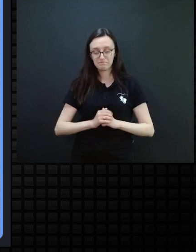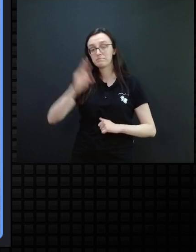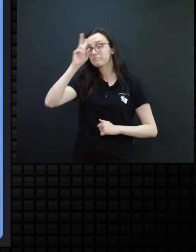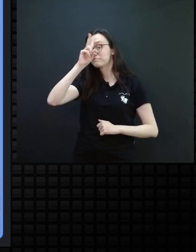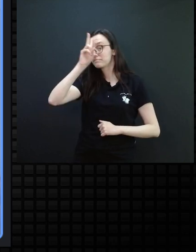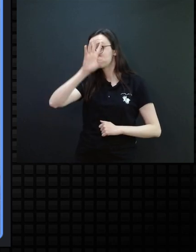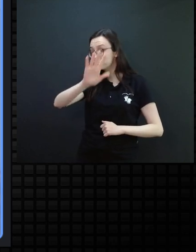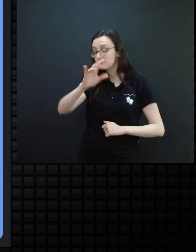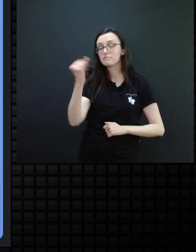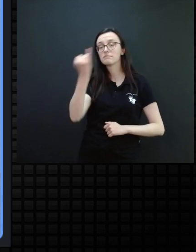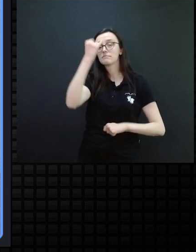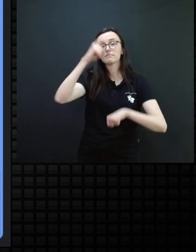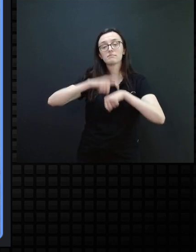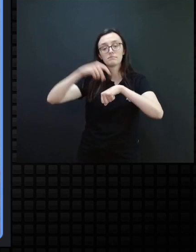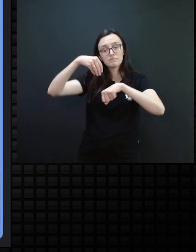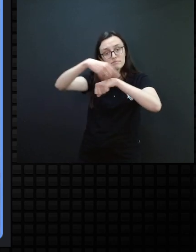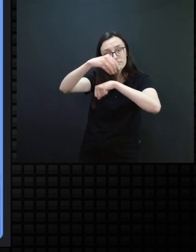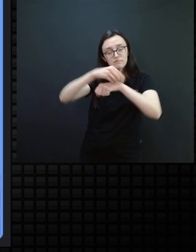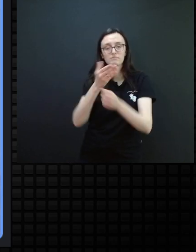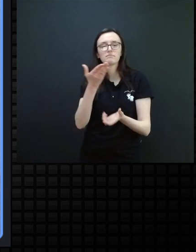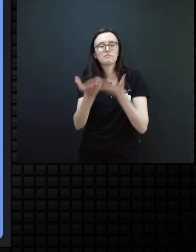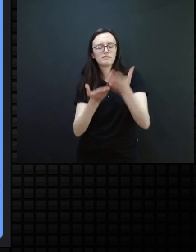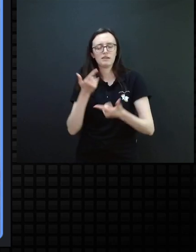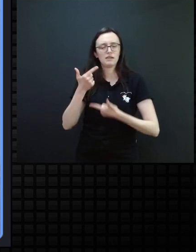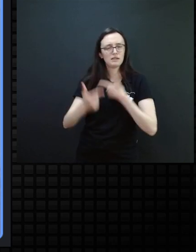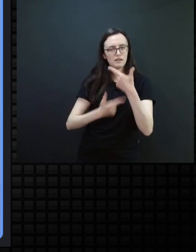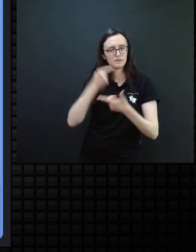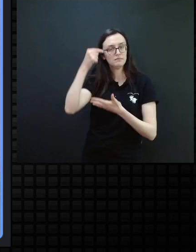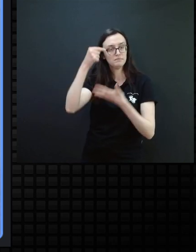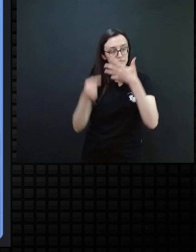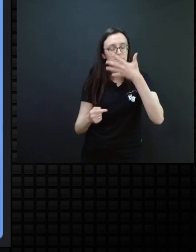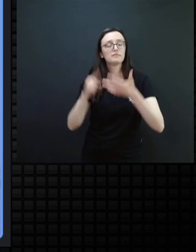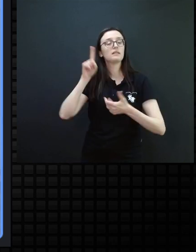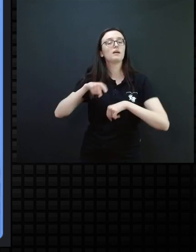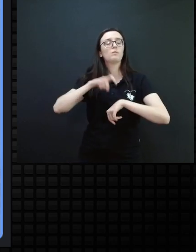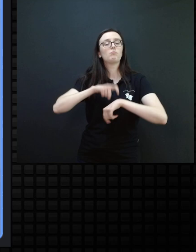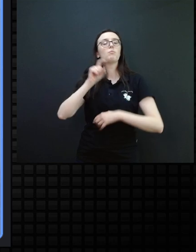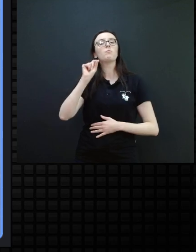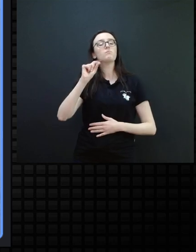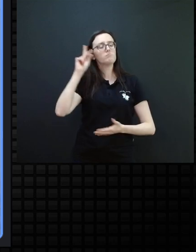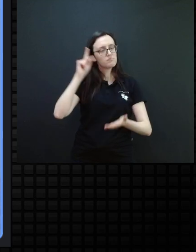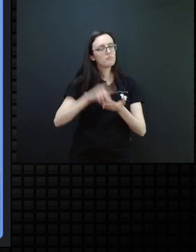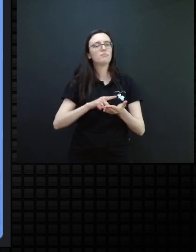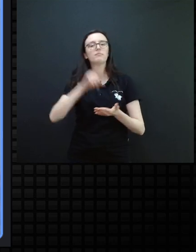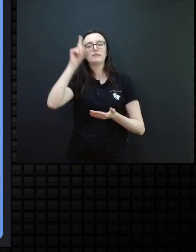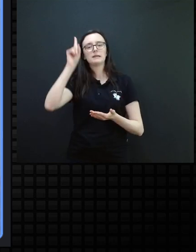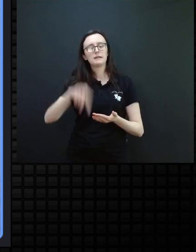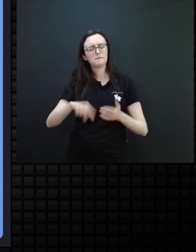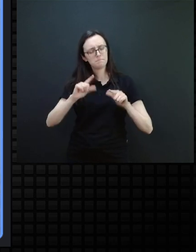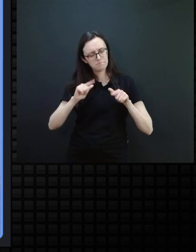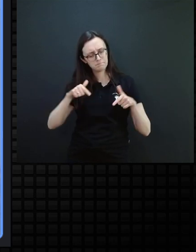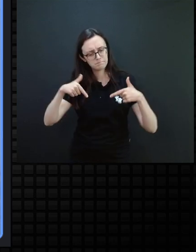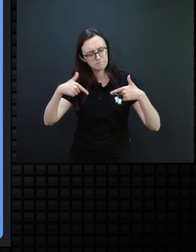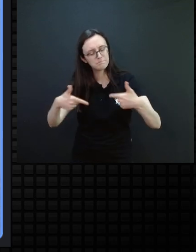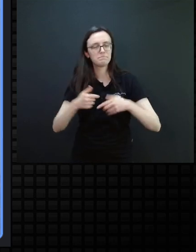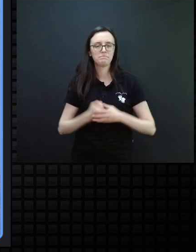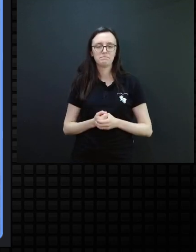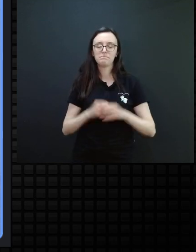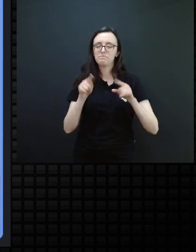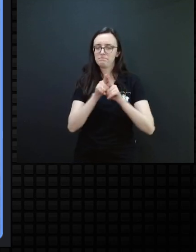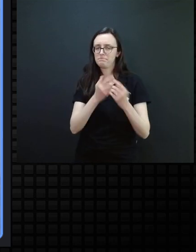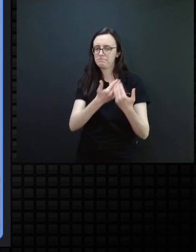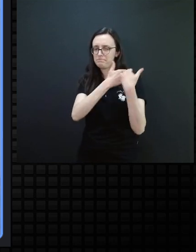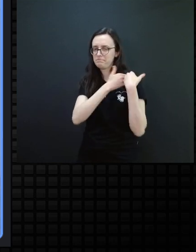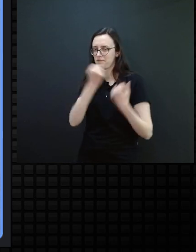do atendimento, né, naquele momento nosso de trabalho, é um momento, realmente, de grande dedicação e de grande